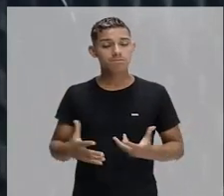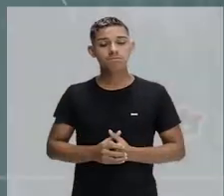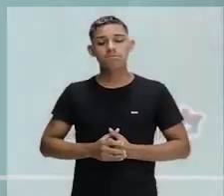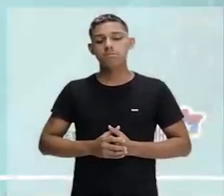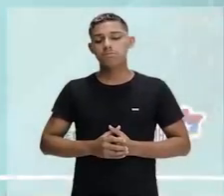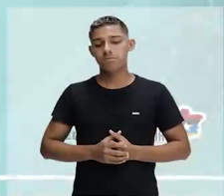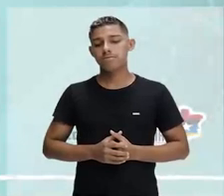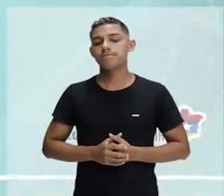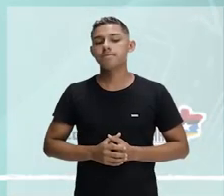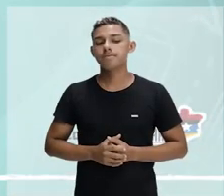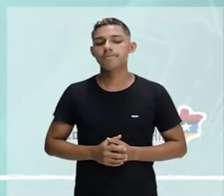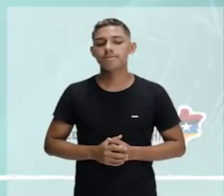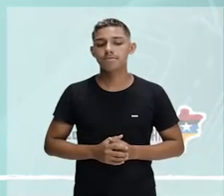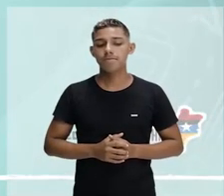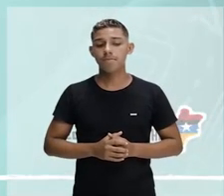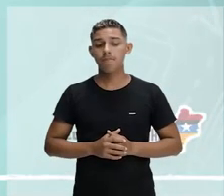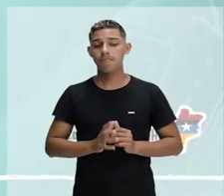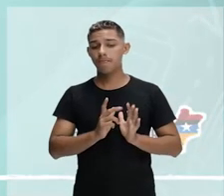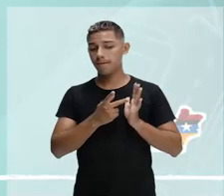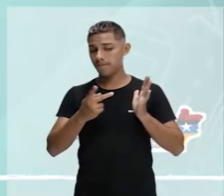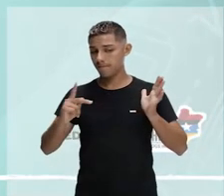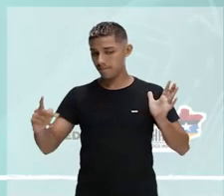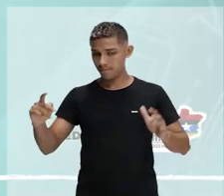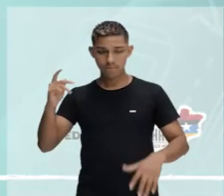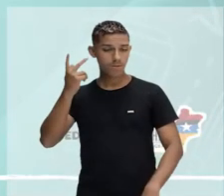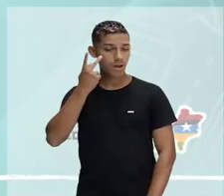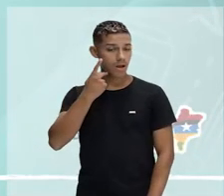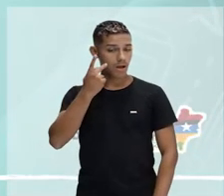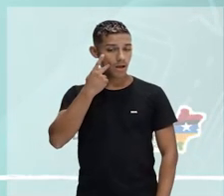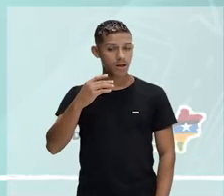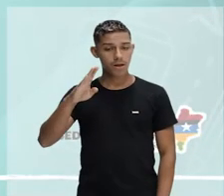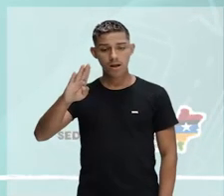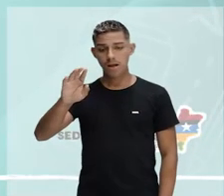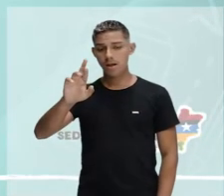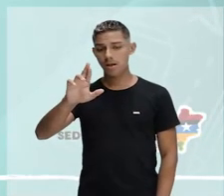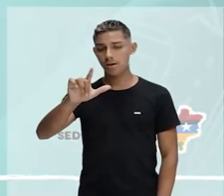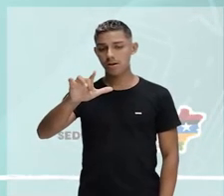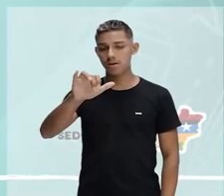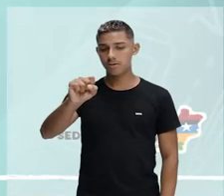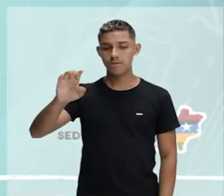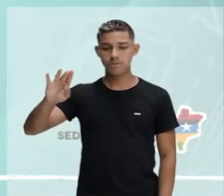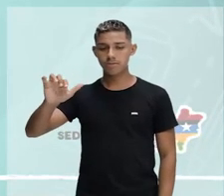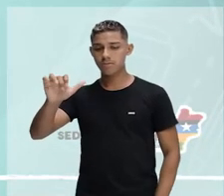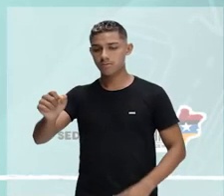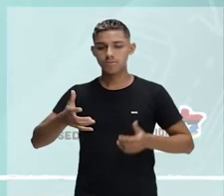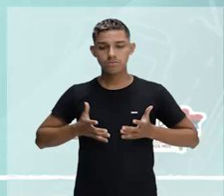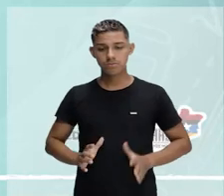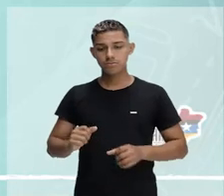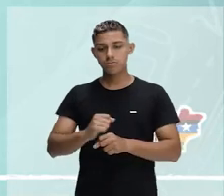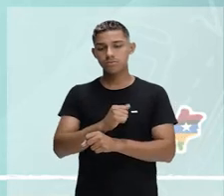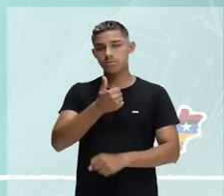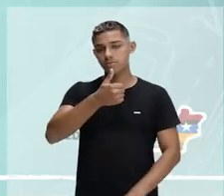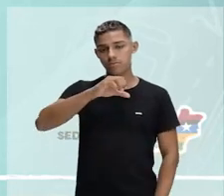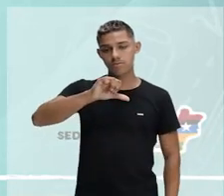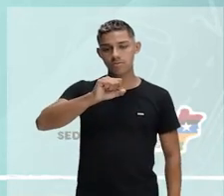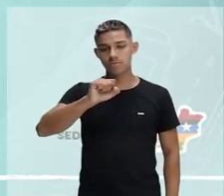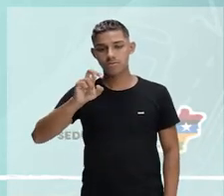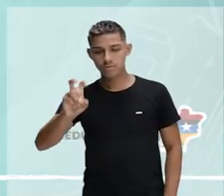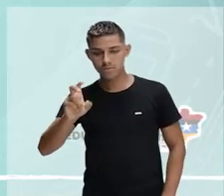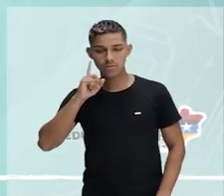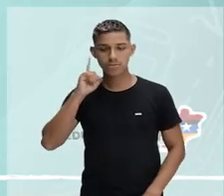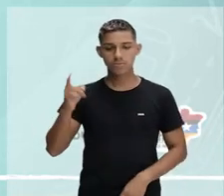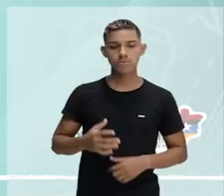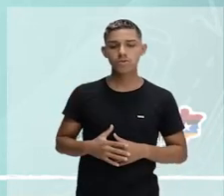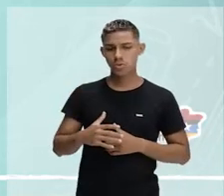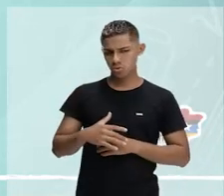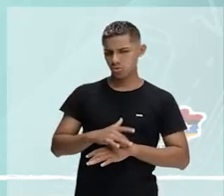O poeta cearense Braulio Bessa, nascido em 1985, vem fazendo muito sucesso ultimamente. Usando vídeos